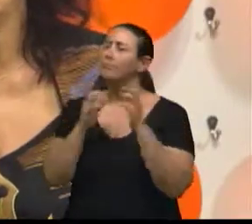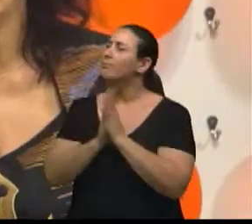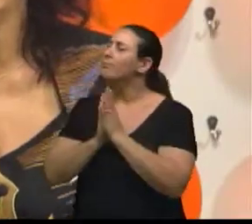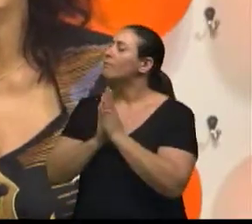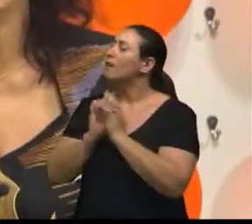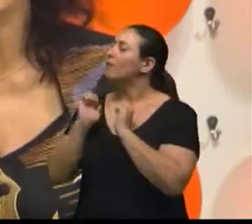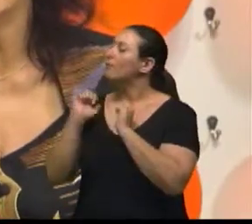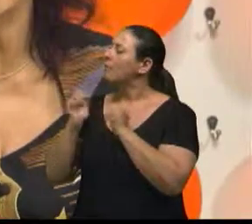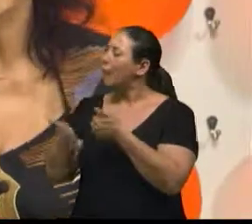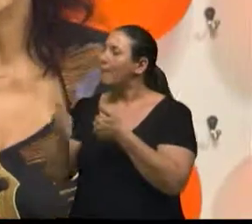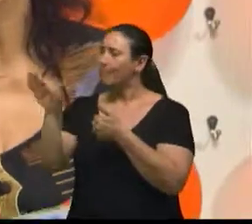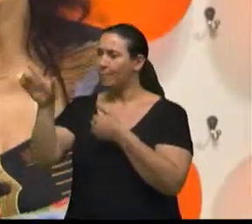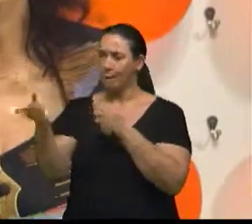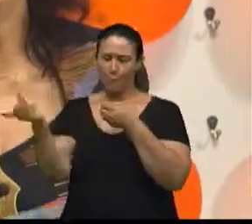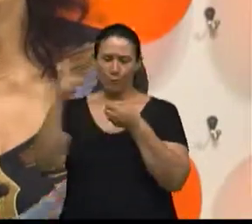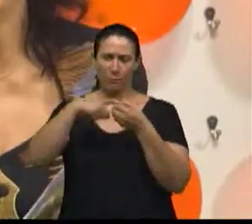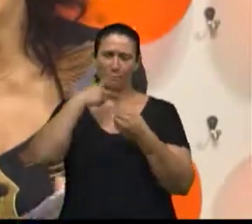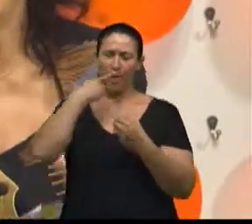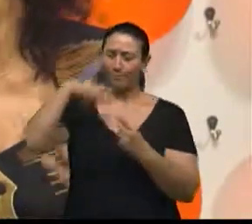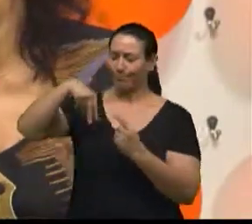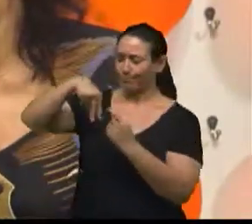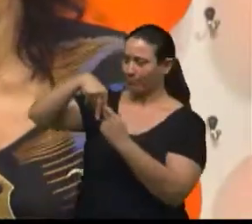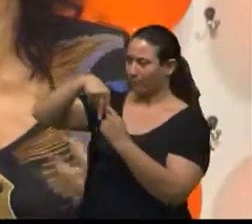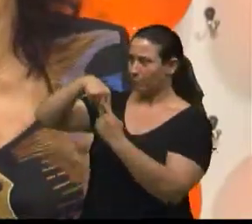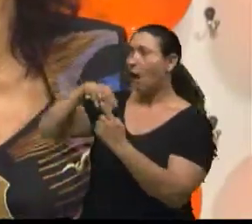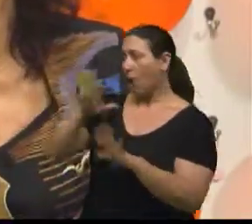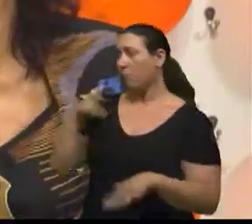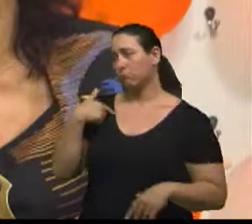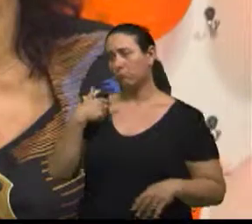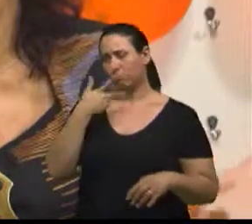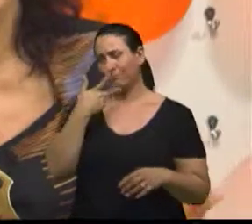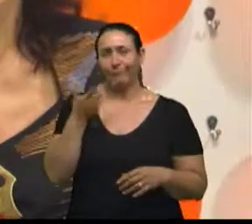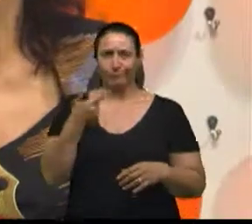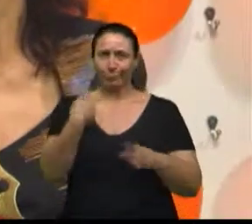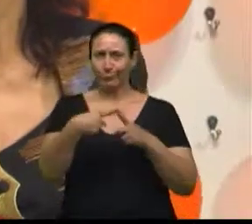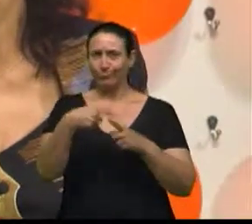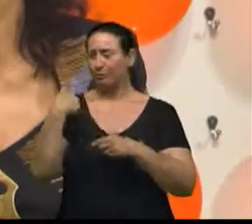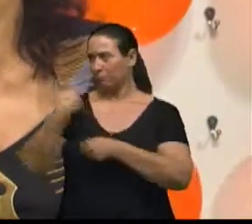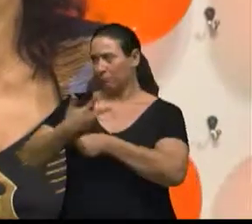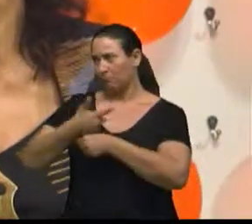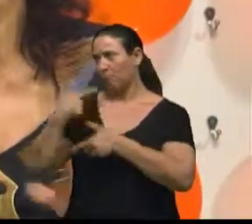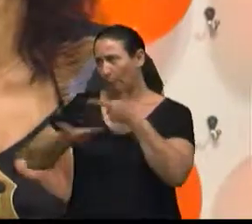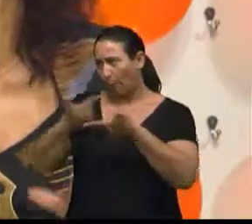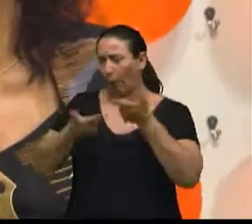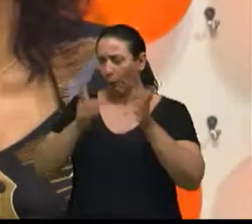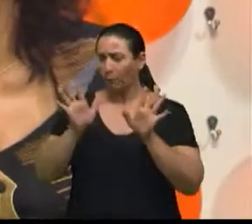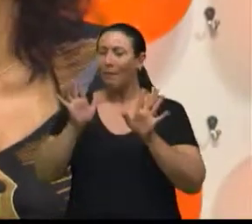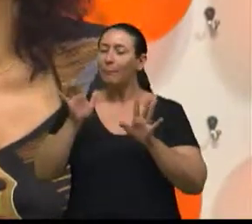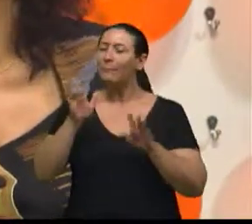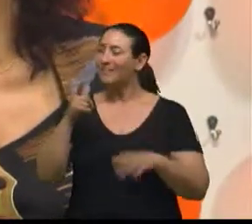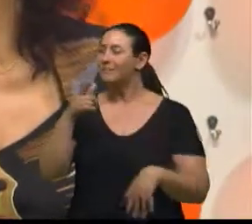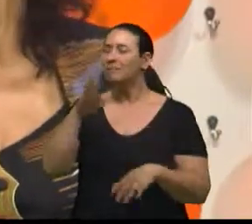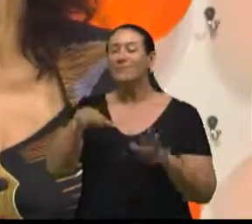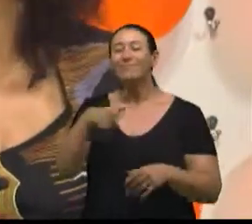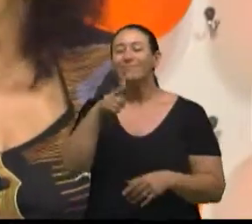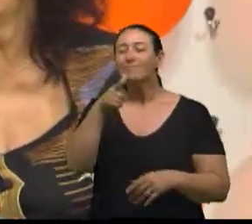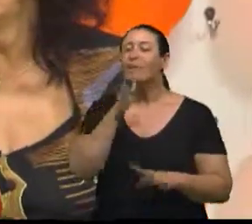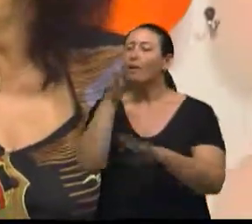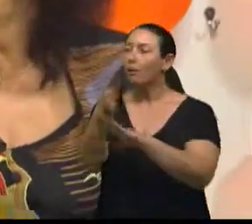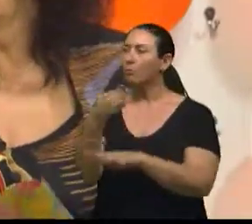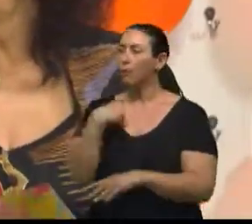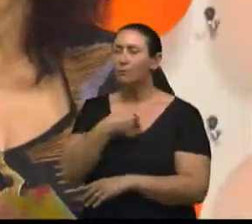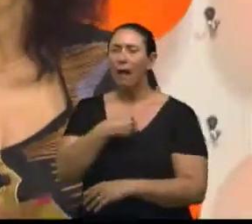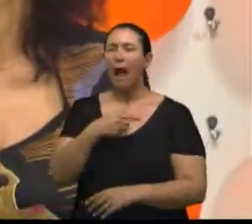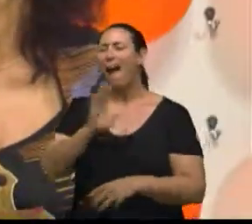aos joelhos, a questão diz assim, eu estou com dor no joelho, eu já ouvi, porque eu trabalho com idosos, né? Mas eu não vou no médico, ele vai querer operar. Não quer